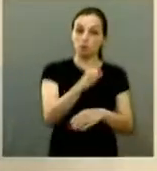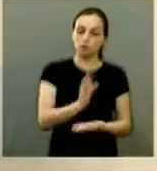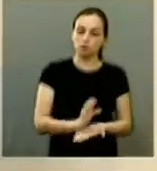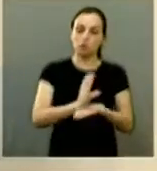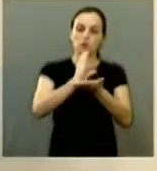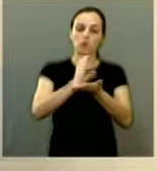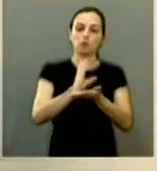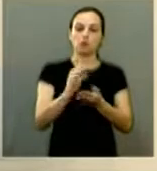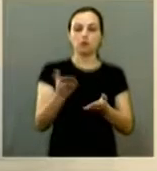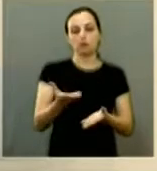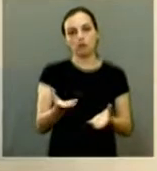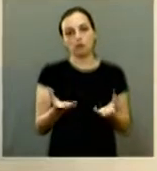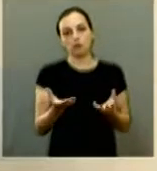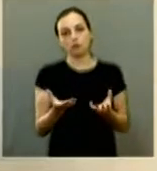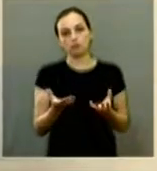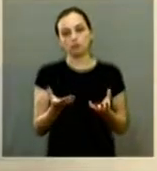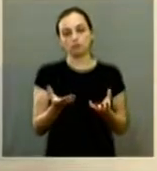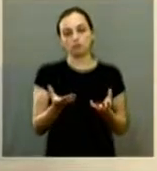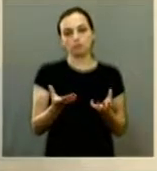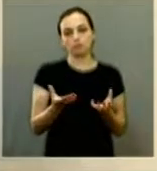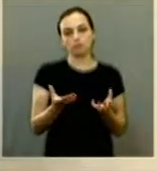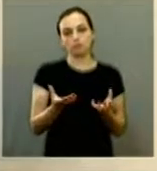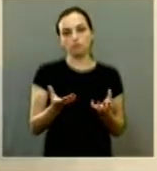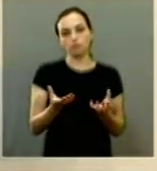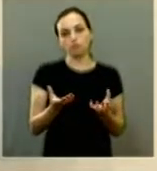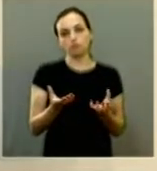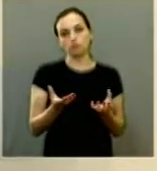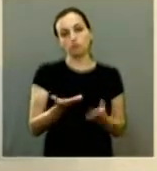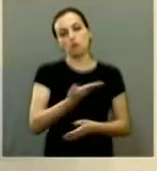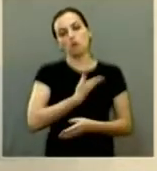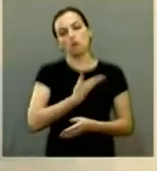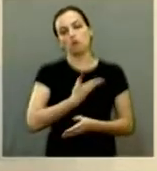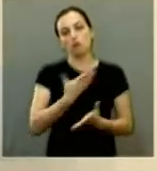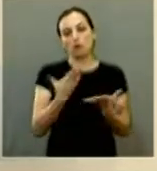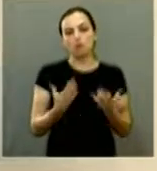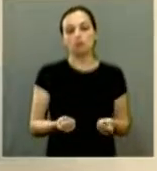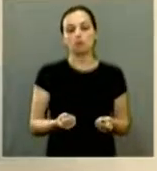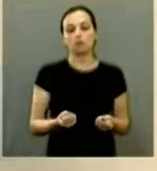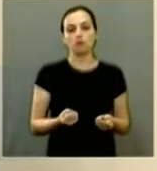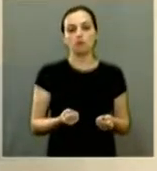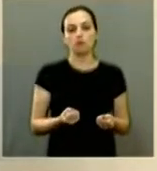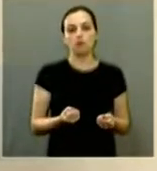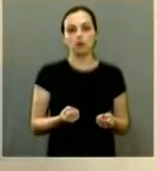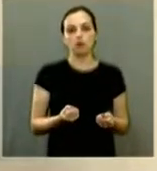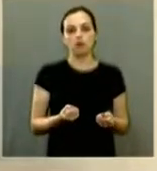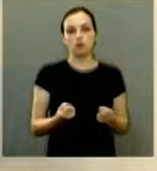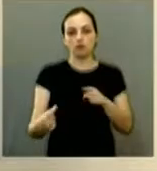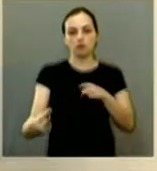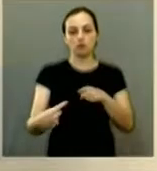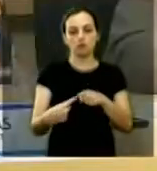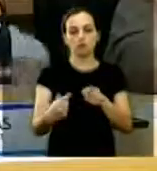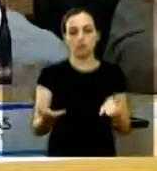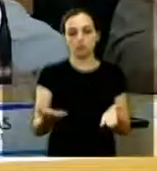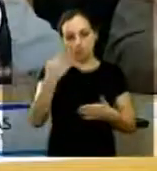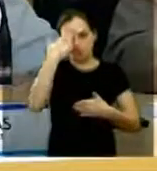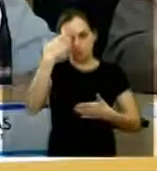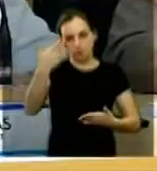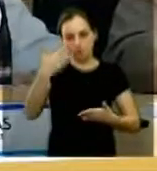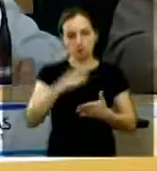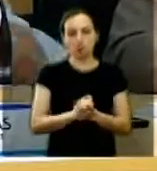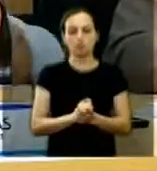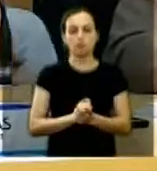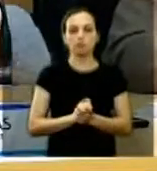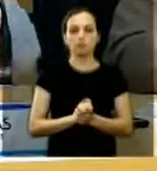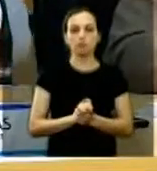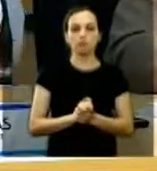e queria que fossem os pares aprovassem a nossa indicação muito obrigado obrigado